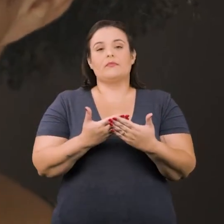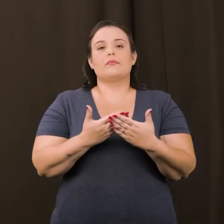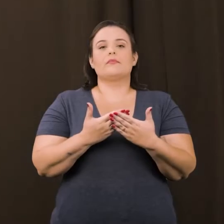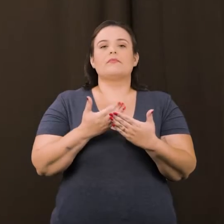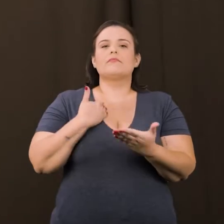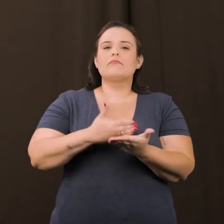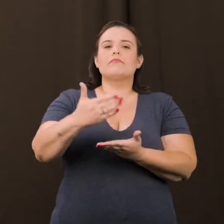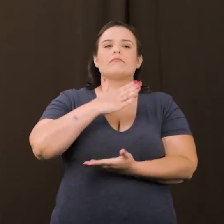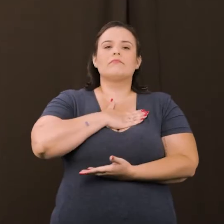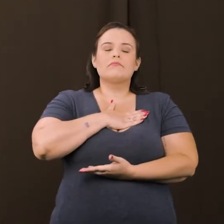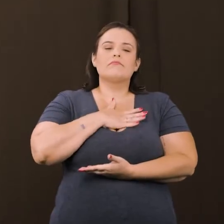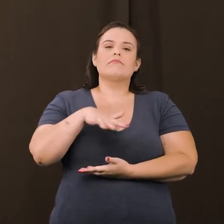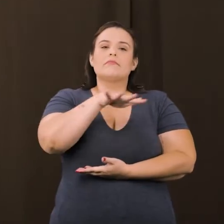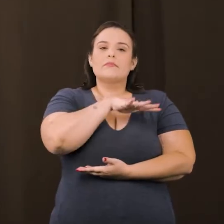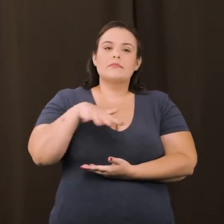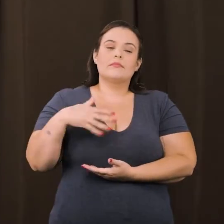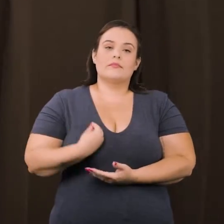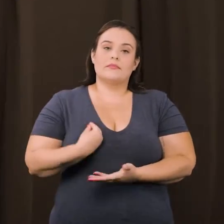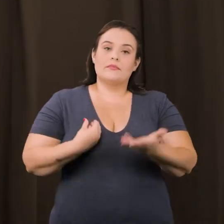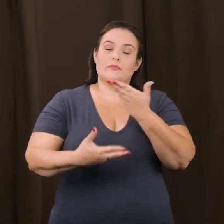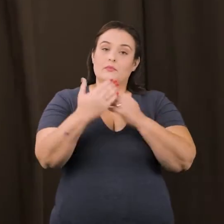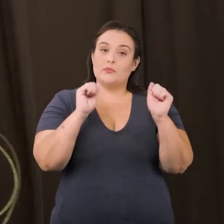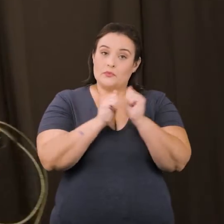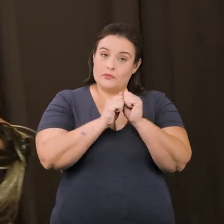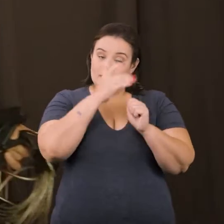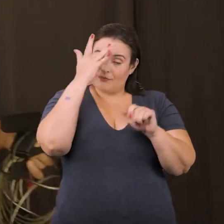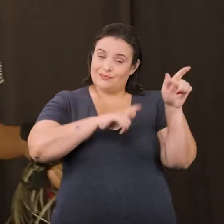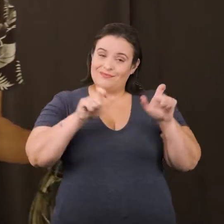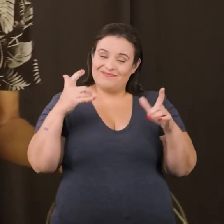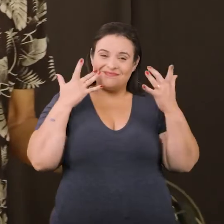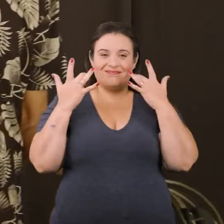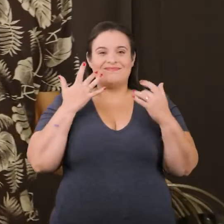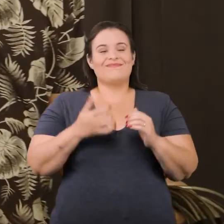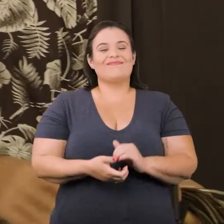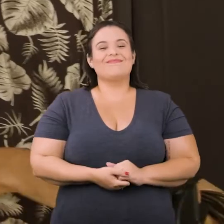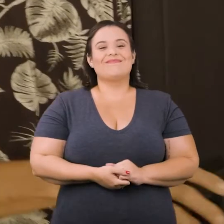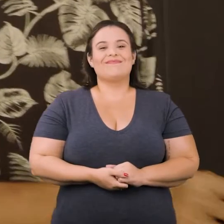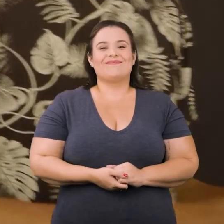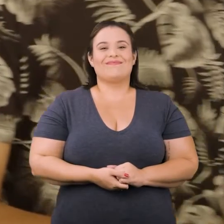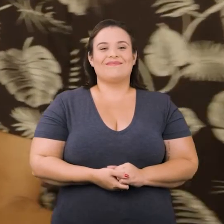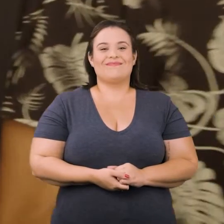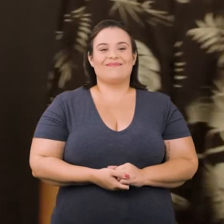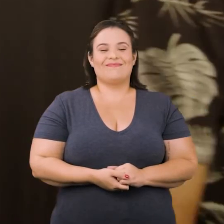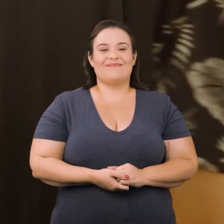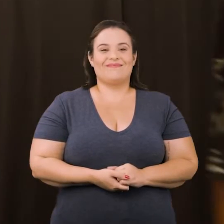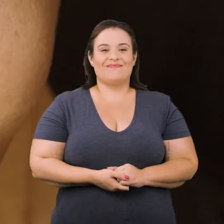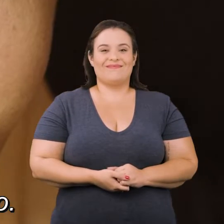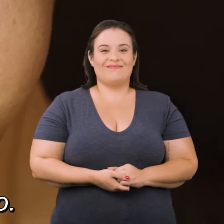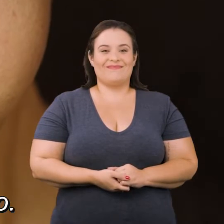universo e de conviver com as pessoas de teatro. Ele sai de trás de uma cortina preta que ele próprio montou em um cômodo da casa.